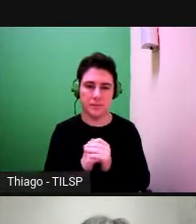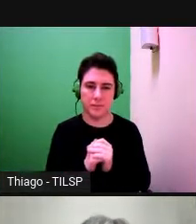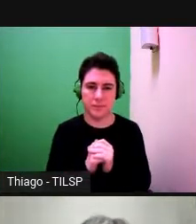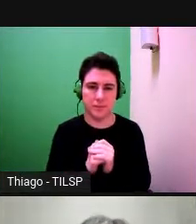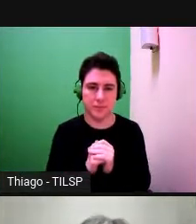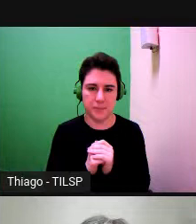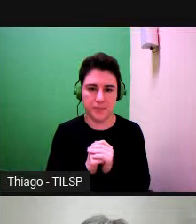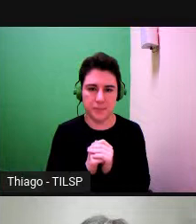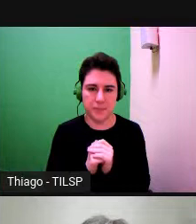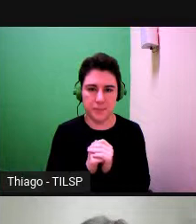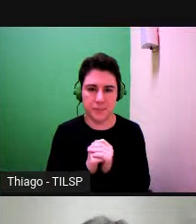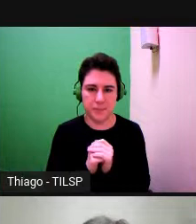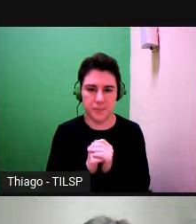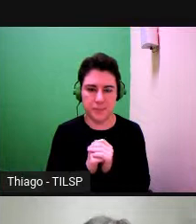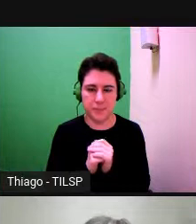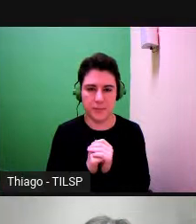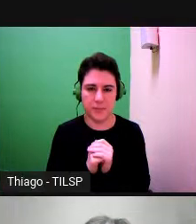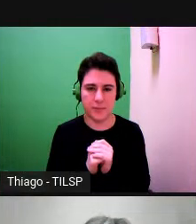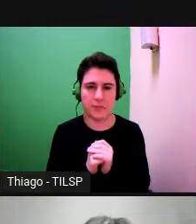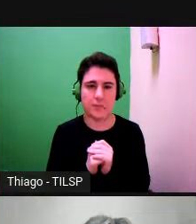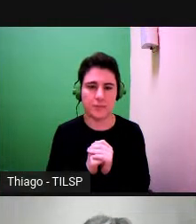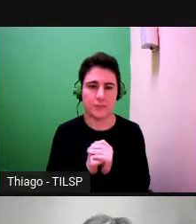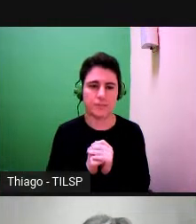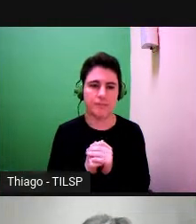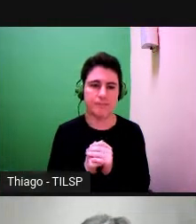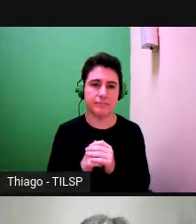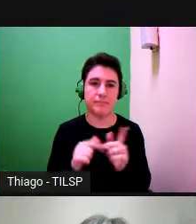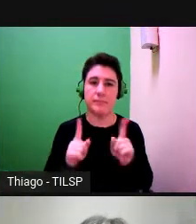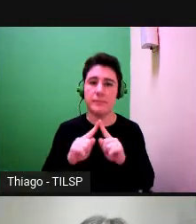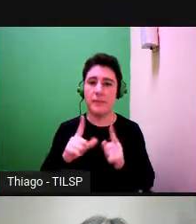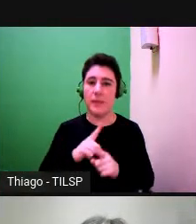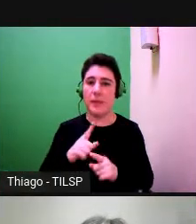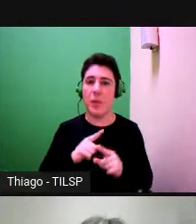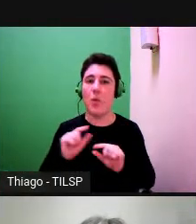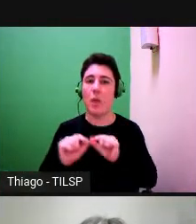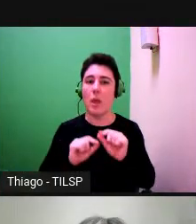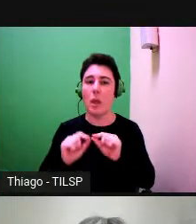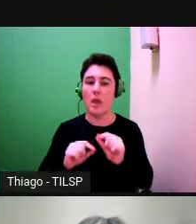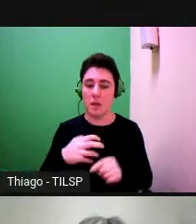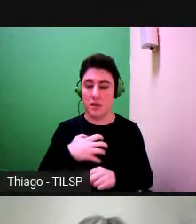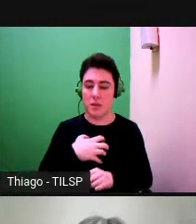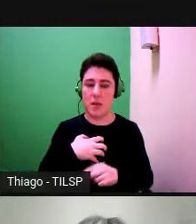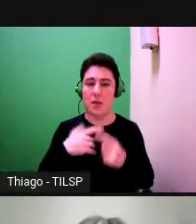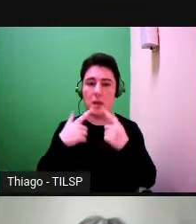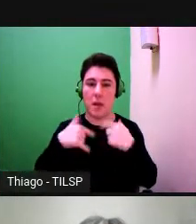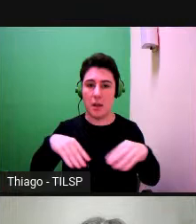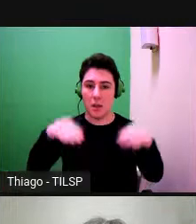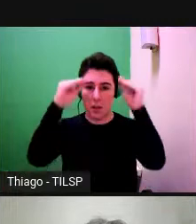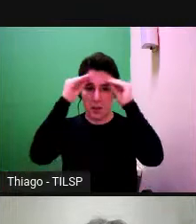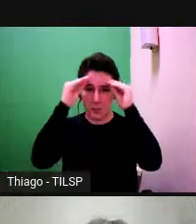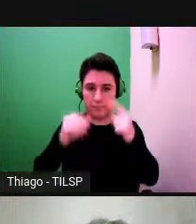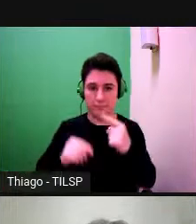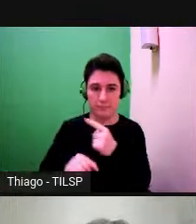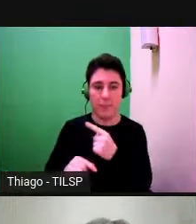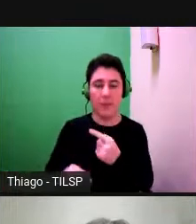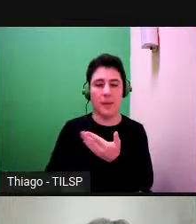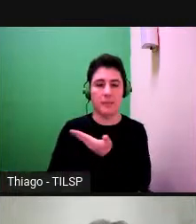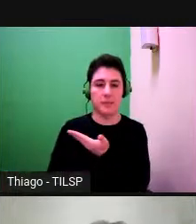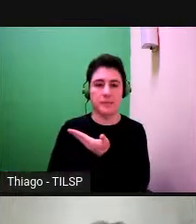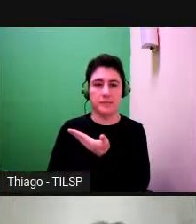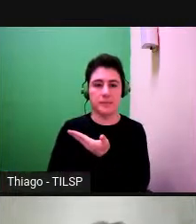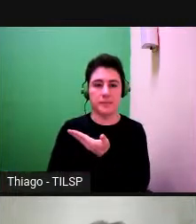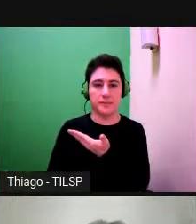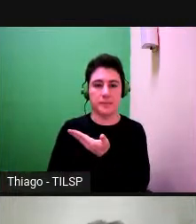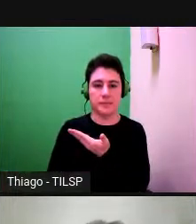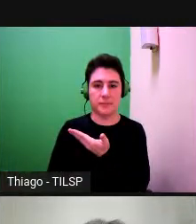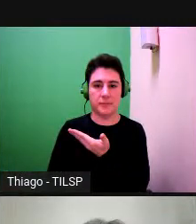e como se encontravam nesta concessão de linguagem no sentido de dizer não há um pensamento prévio que